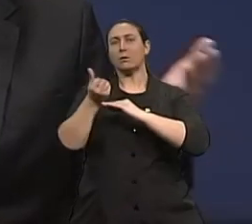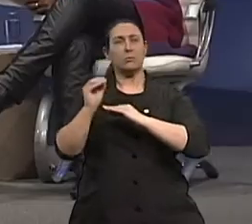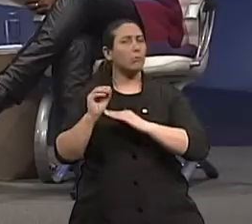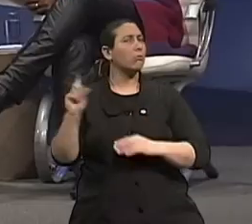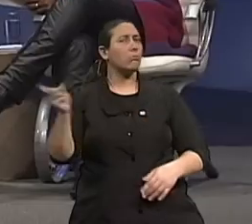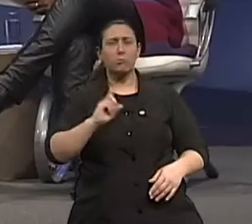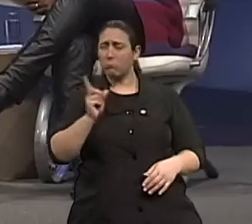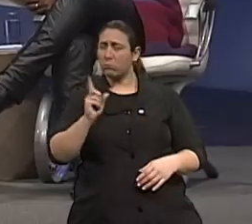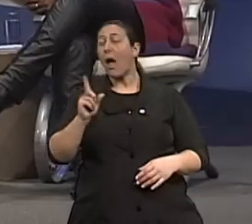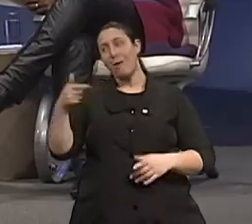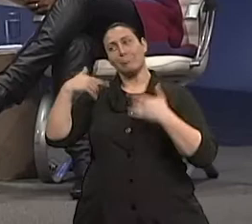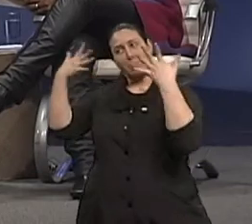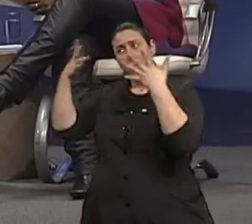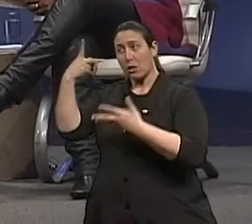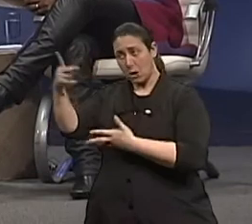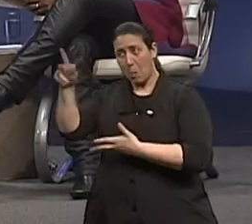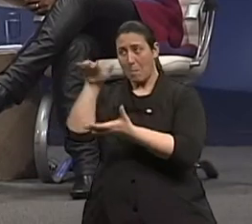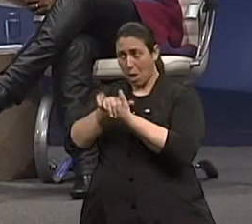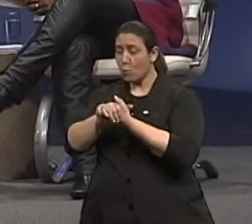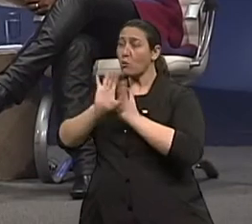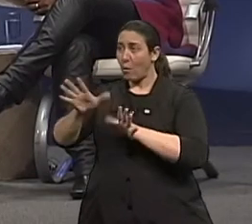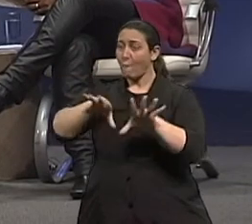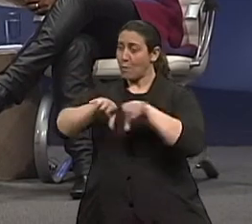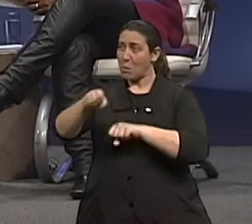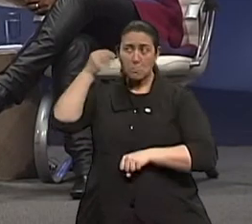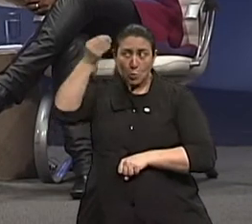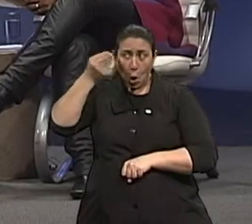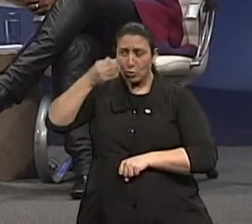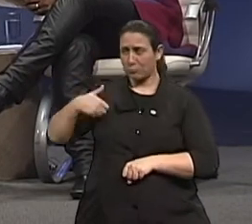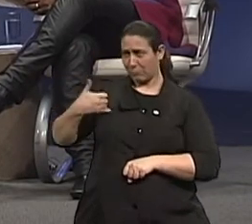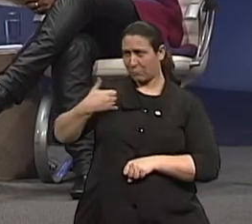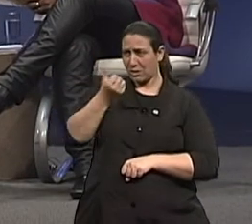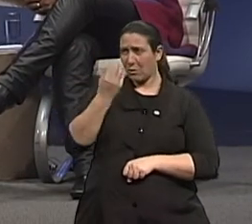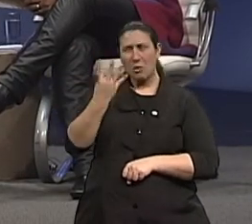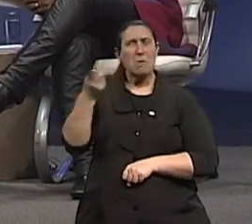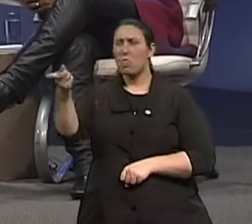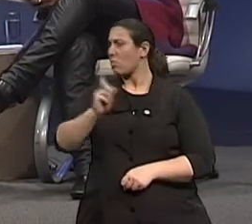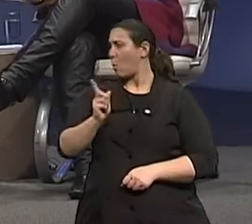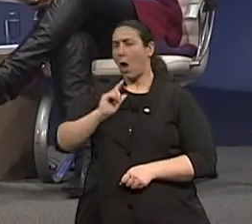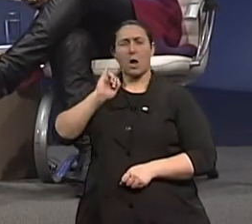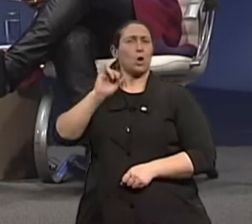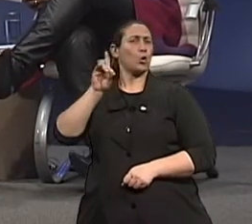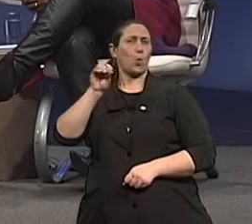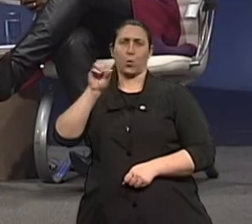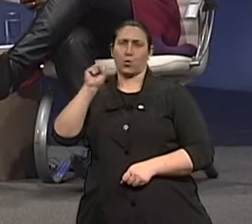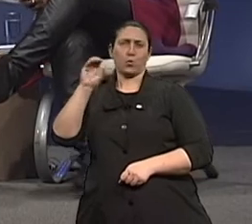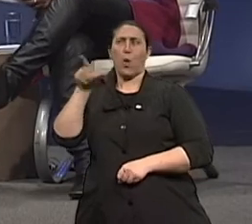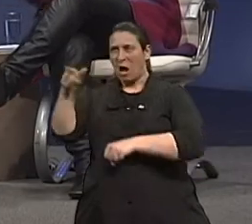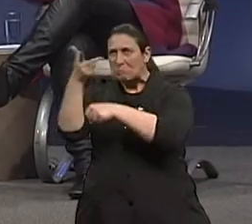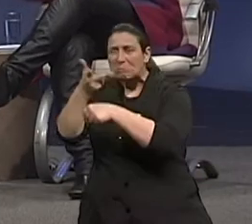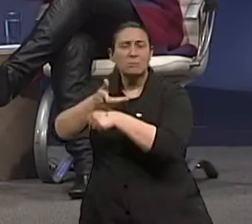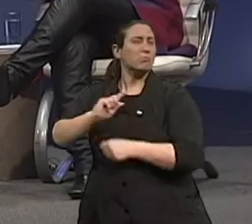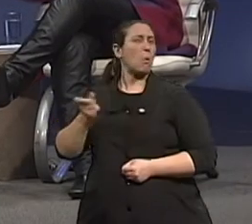pela formatura de psicologia com 64, mas o teu marido não é um idoso. perfeito, viu, querido? Viu, amor?